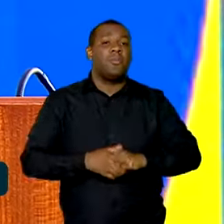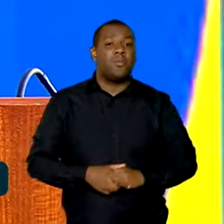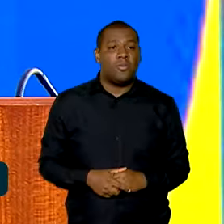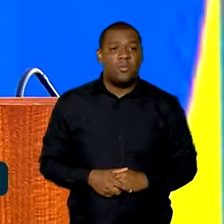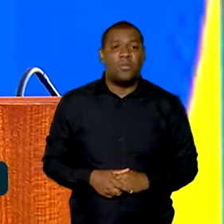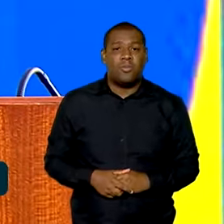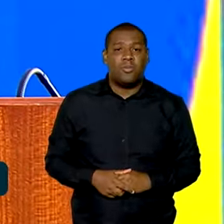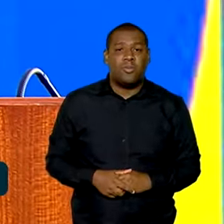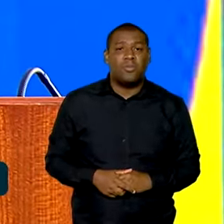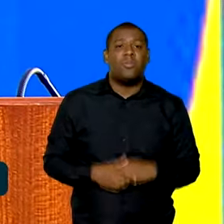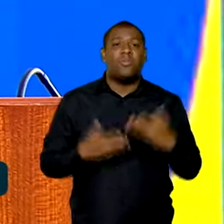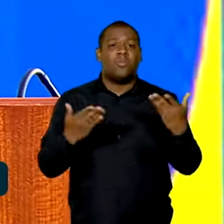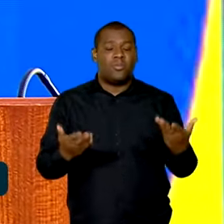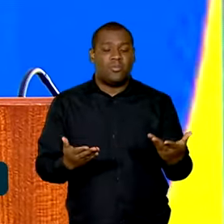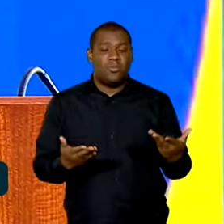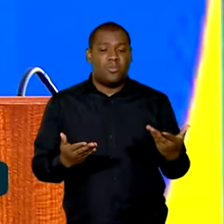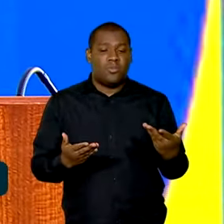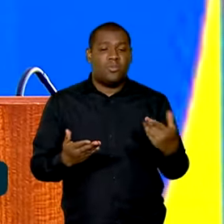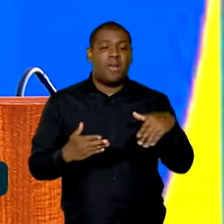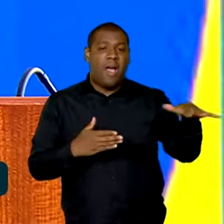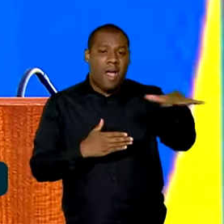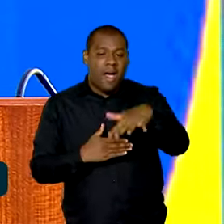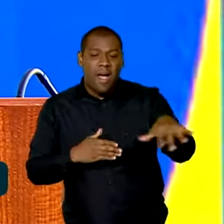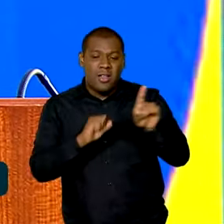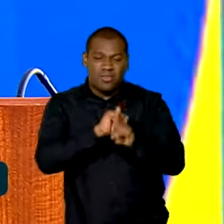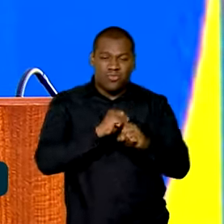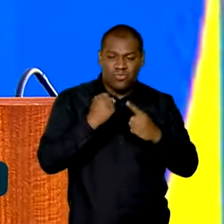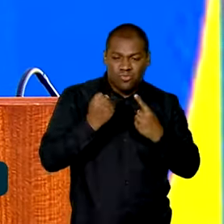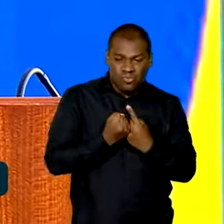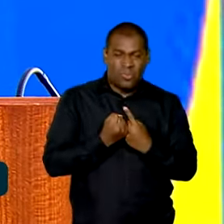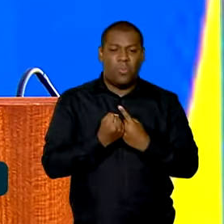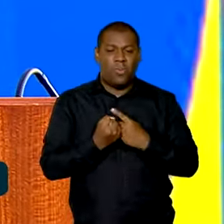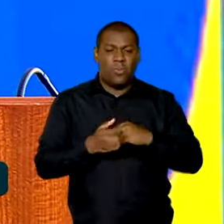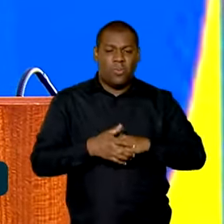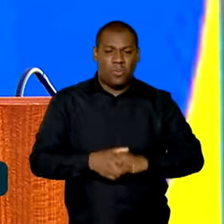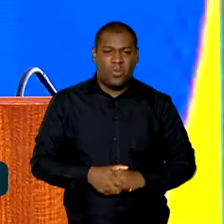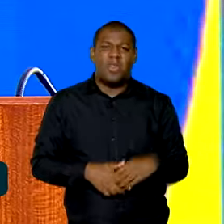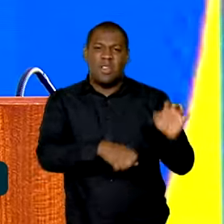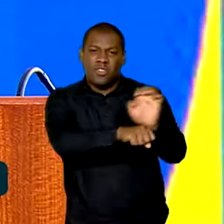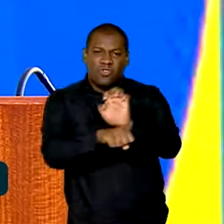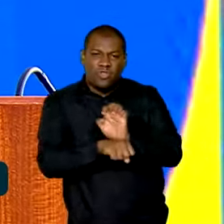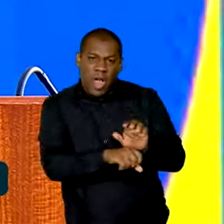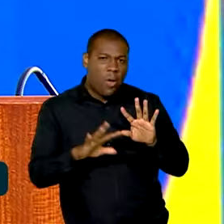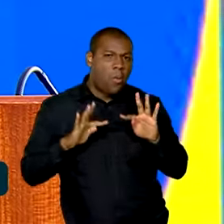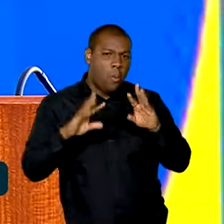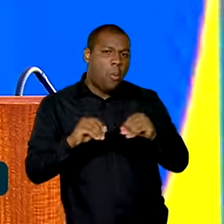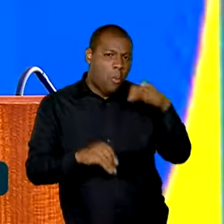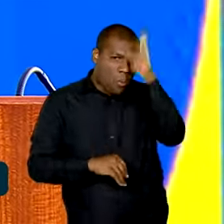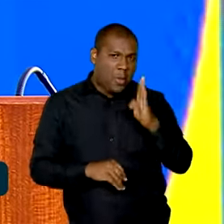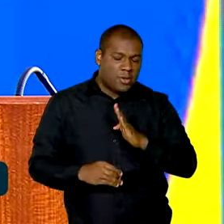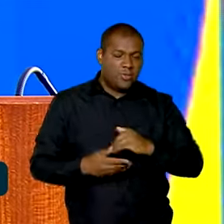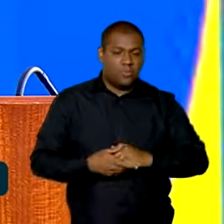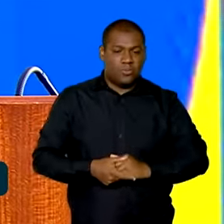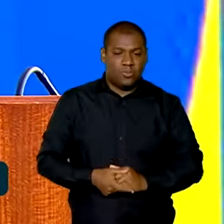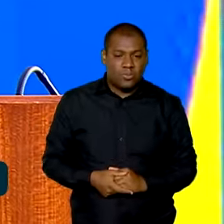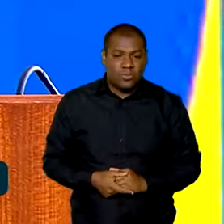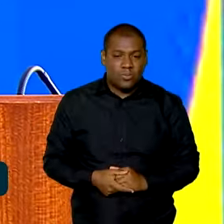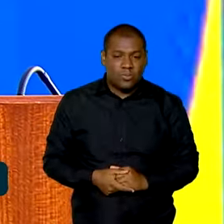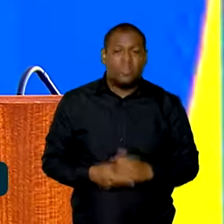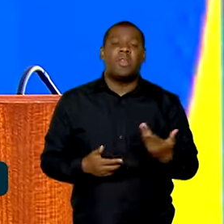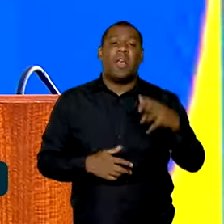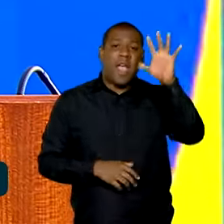os vazios assistenciais também em todos os estados brasileiros, porque temos